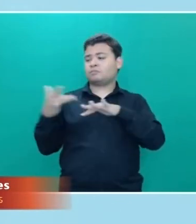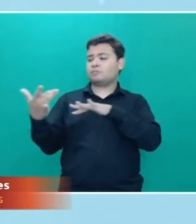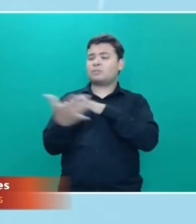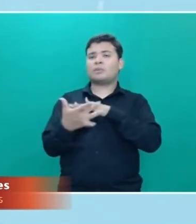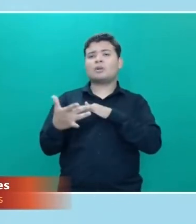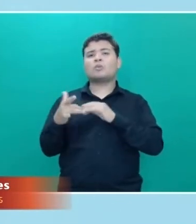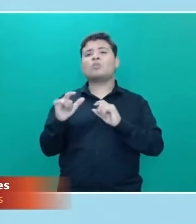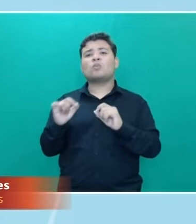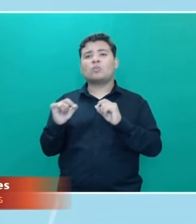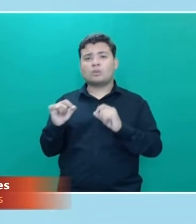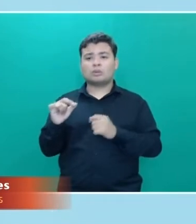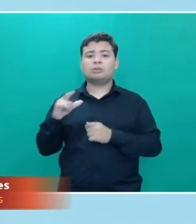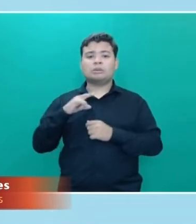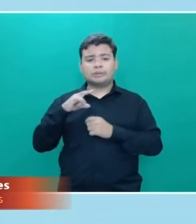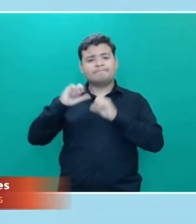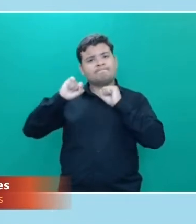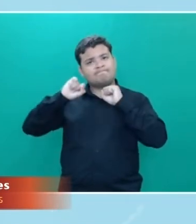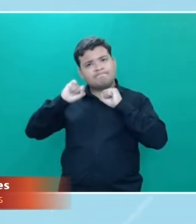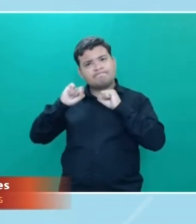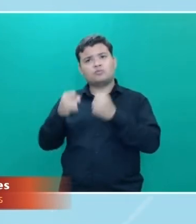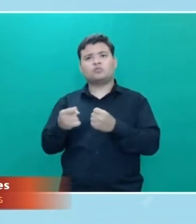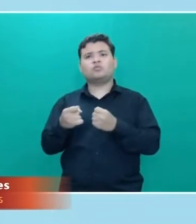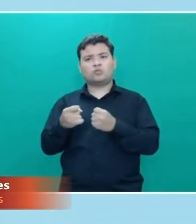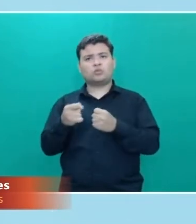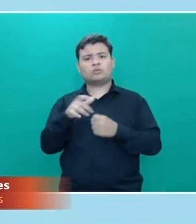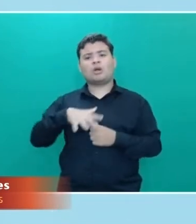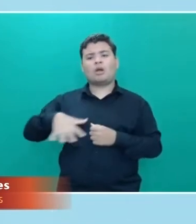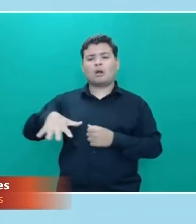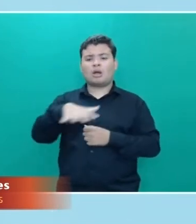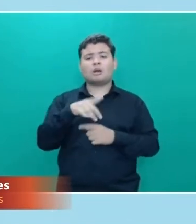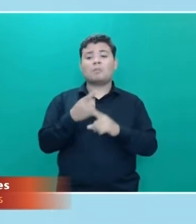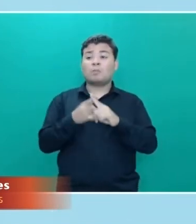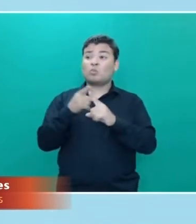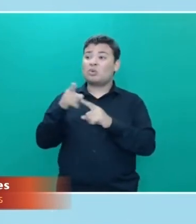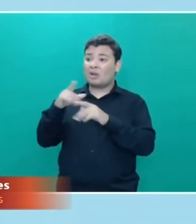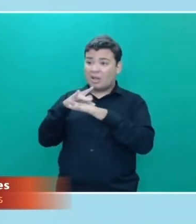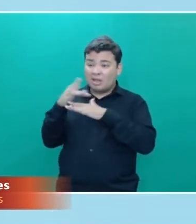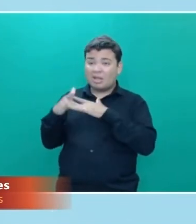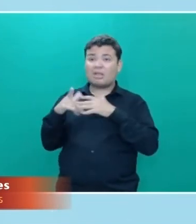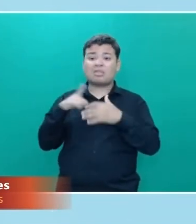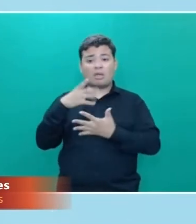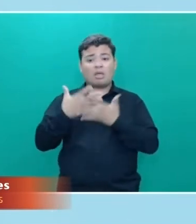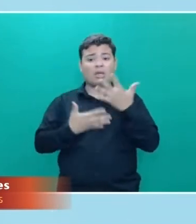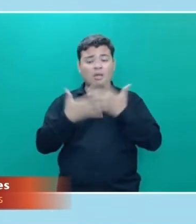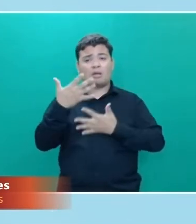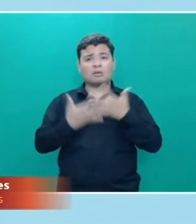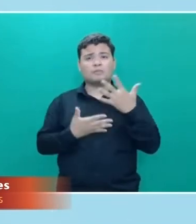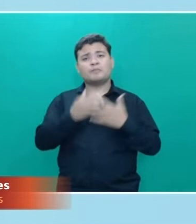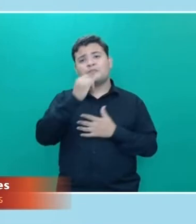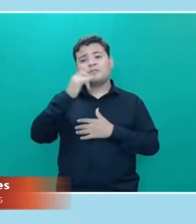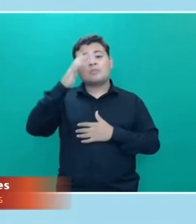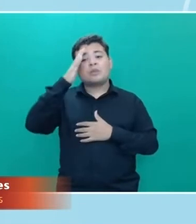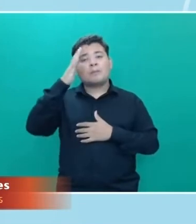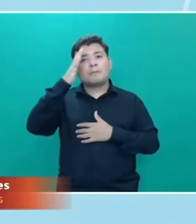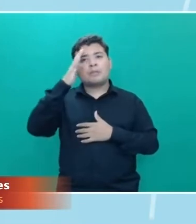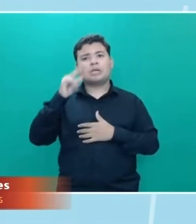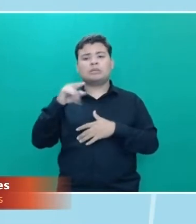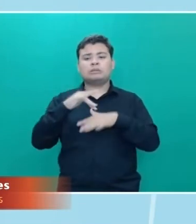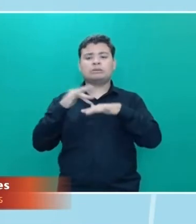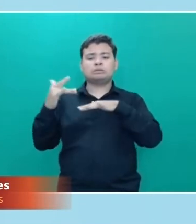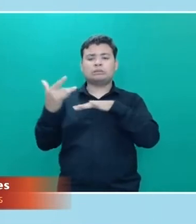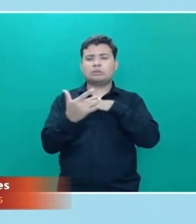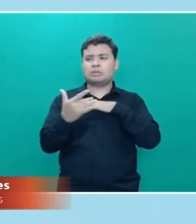empreendido esforços porque elas também são prejudicadas. Não, imagina se uma rede social, ela não se mostra